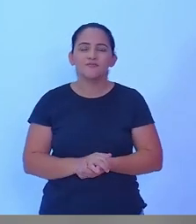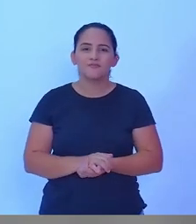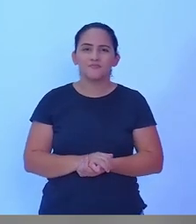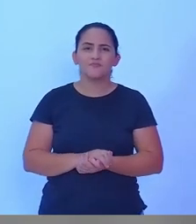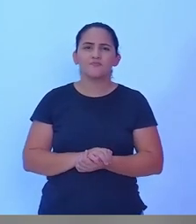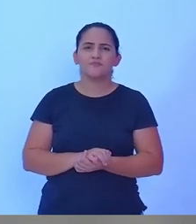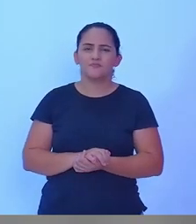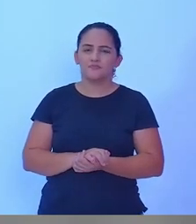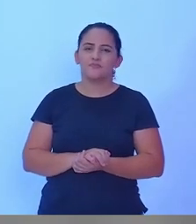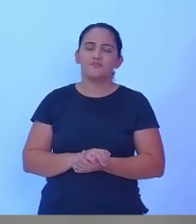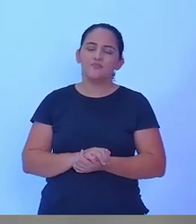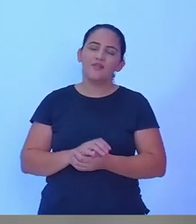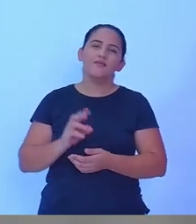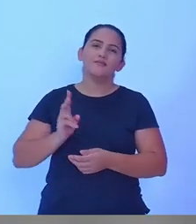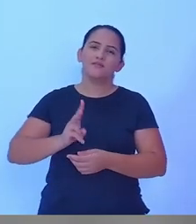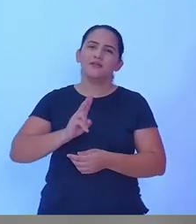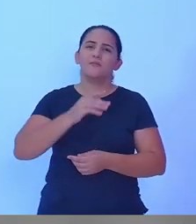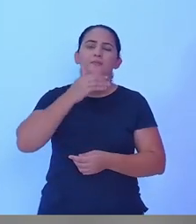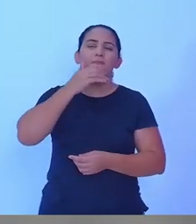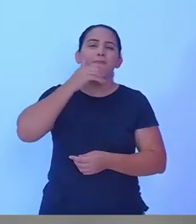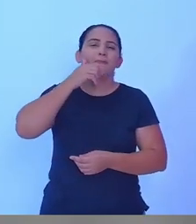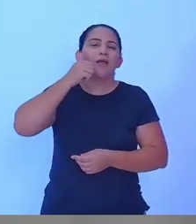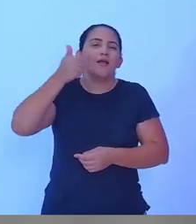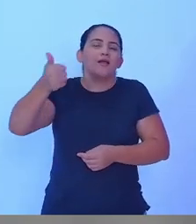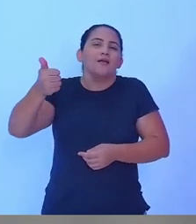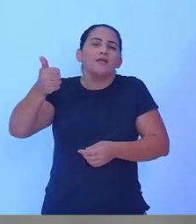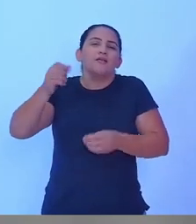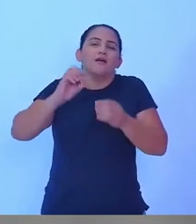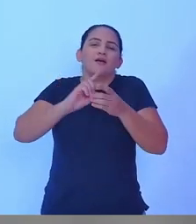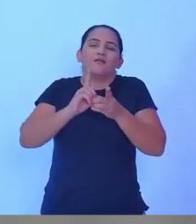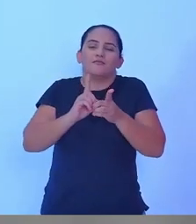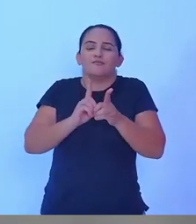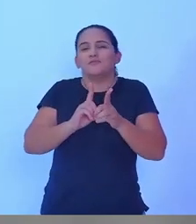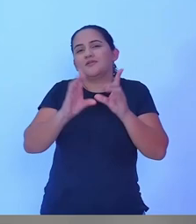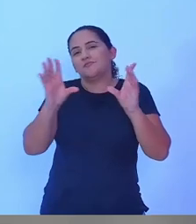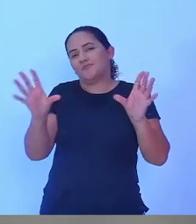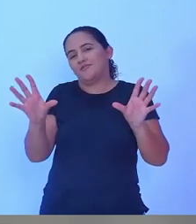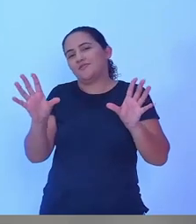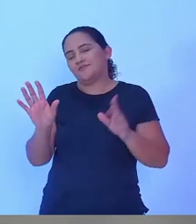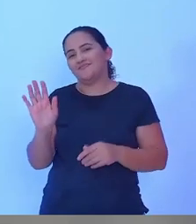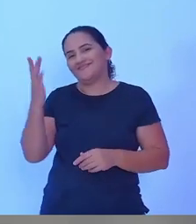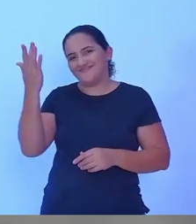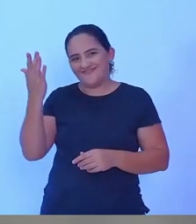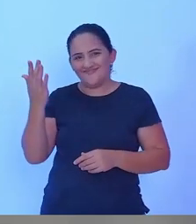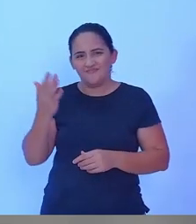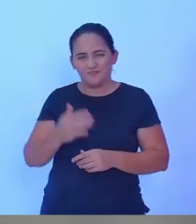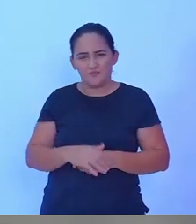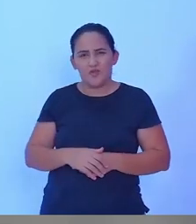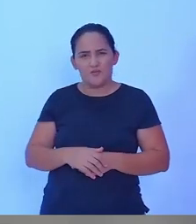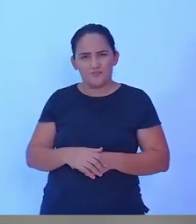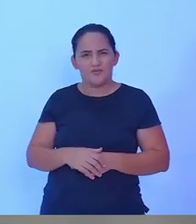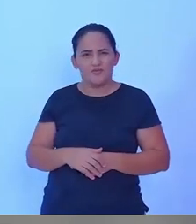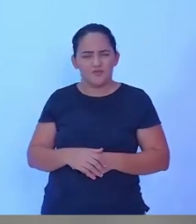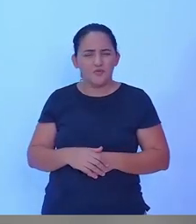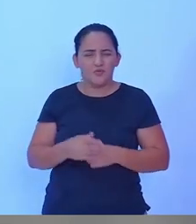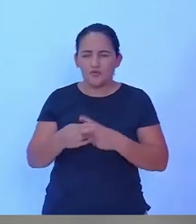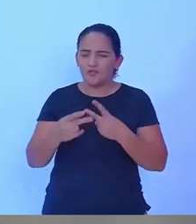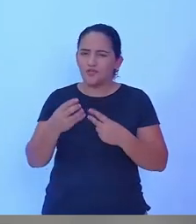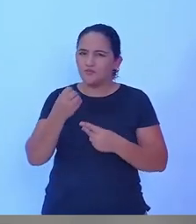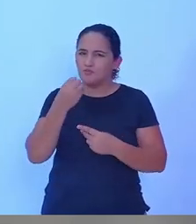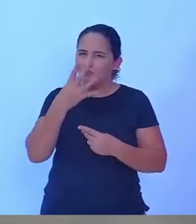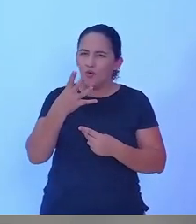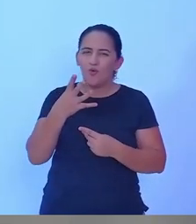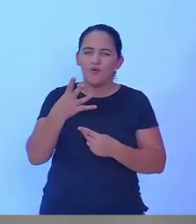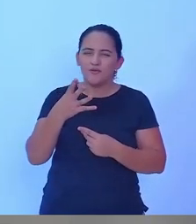faz o possível para cada vez a democracia possa vencer o bem sempre vence o mal